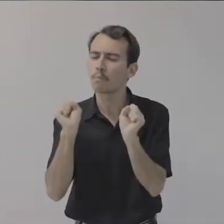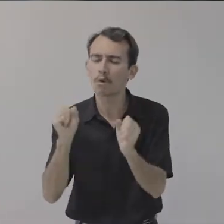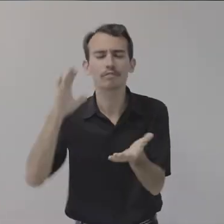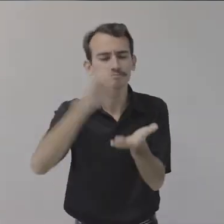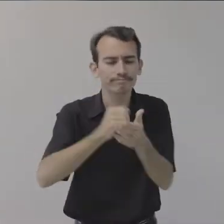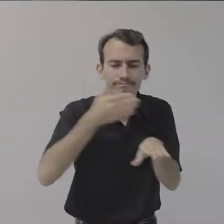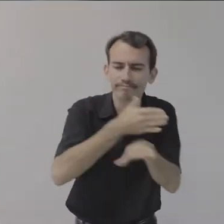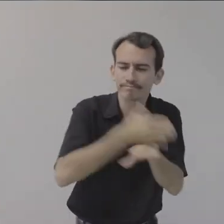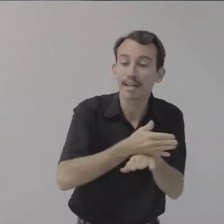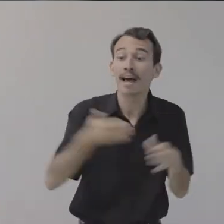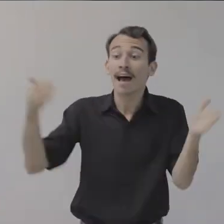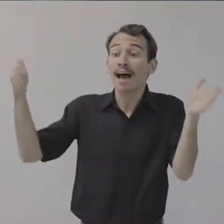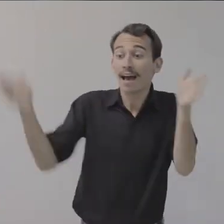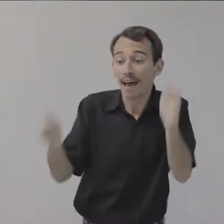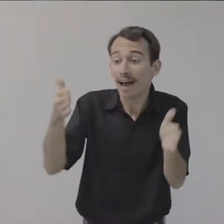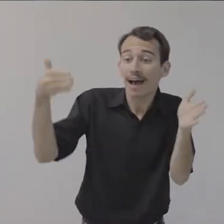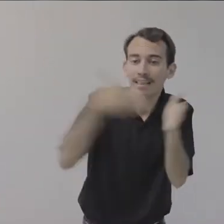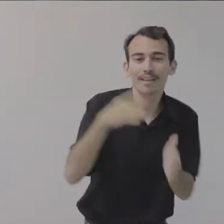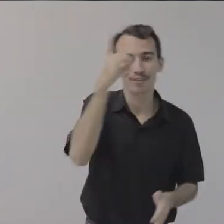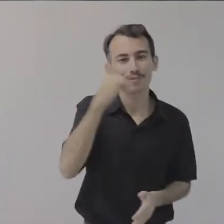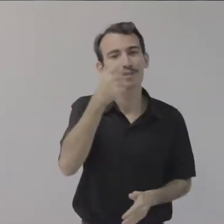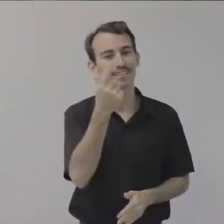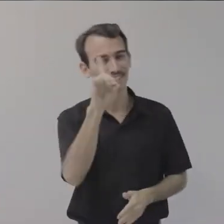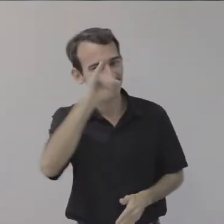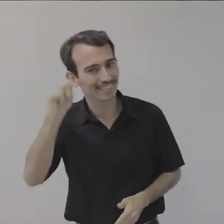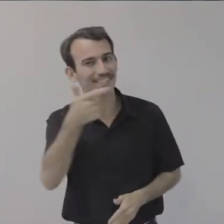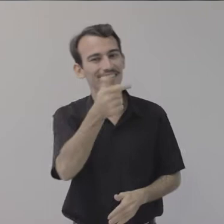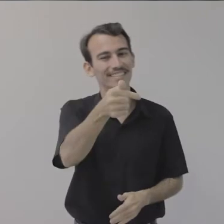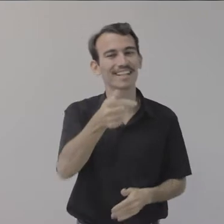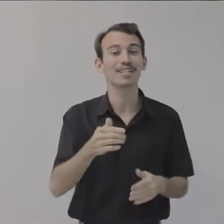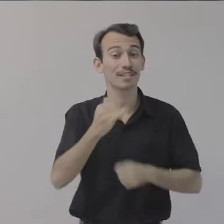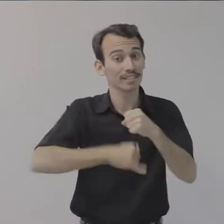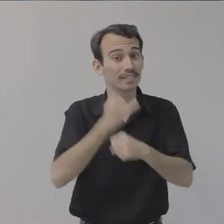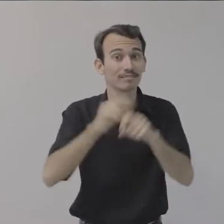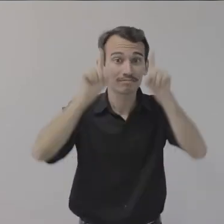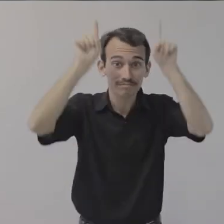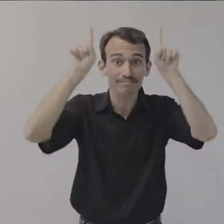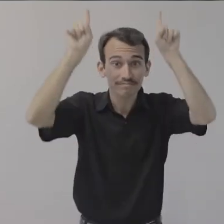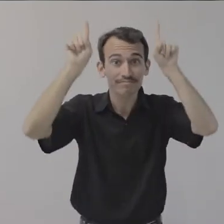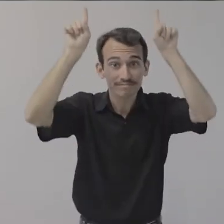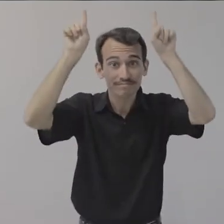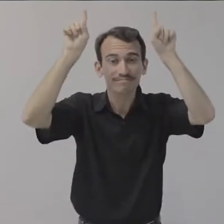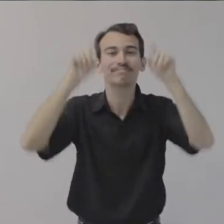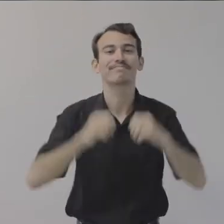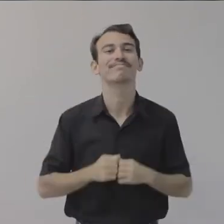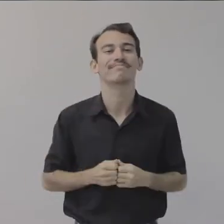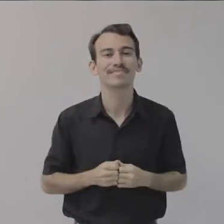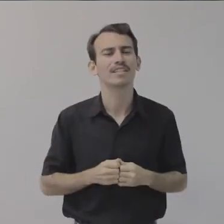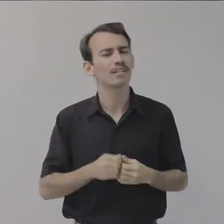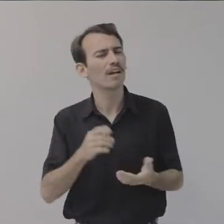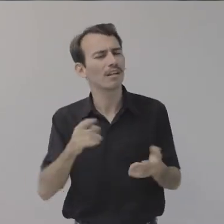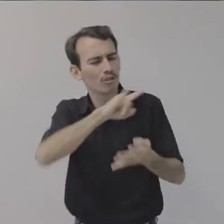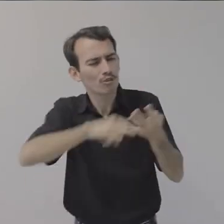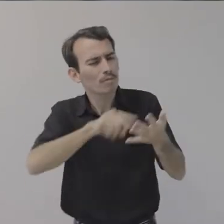cadastrado tem até este domingo, dia 27, para preencher o questionário online no Portal da Assistência Estudantil. Para entregar a documentação,